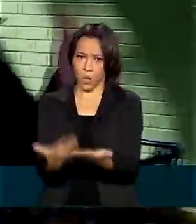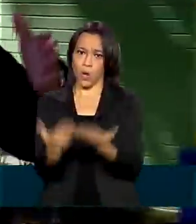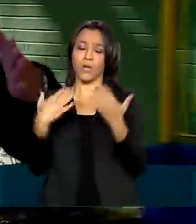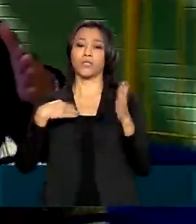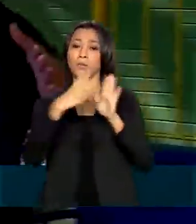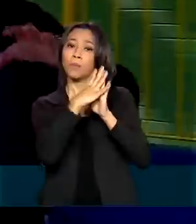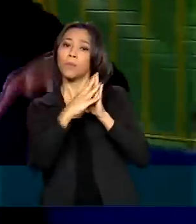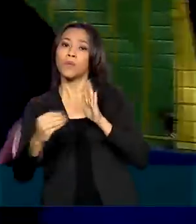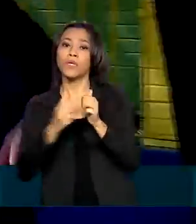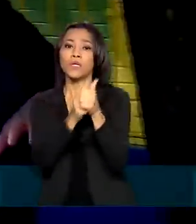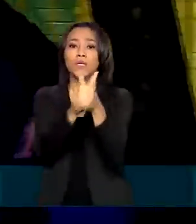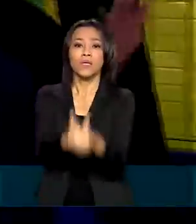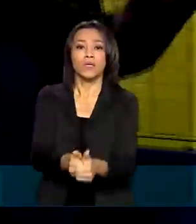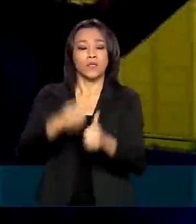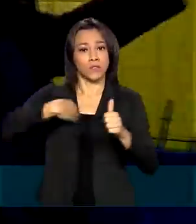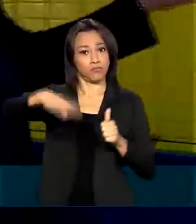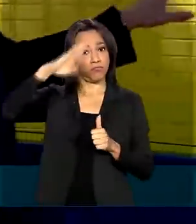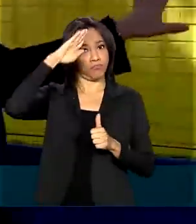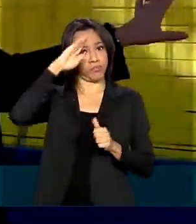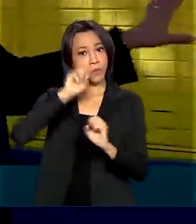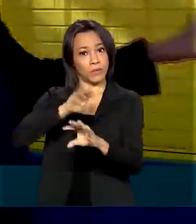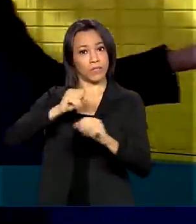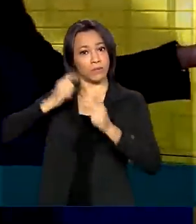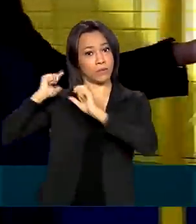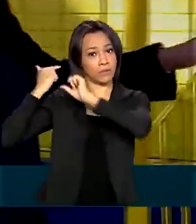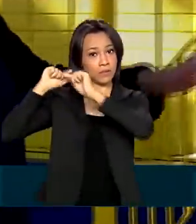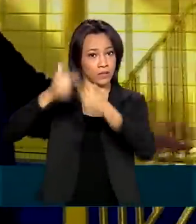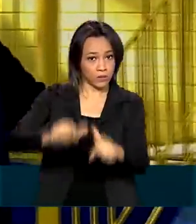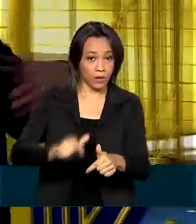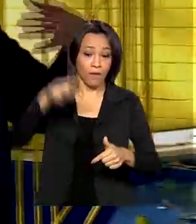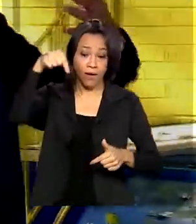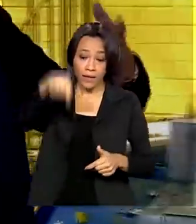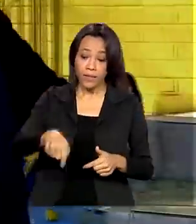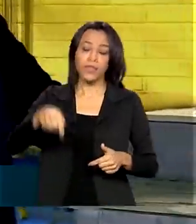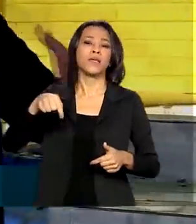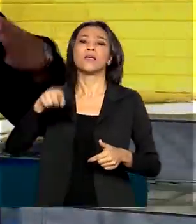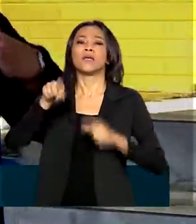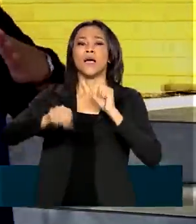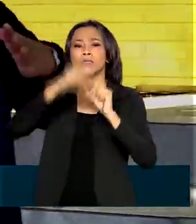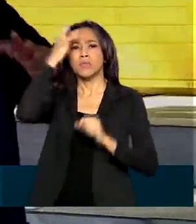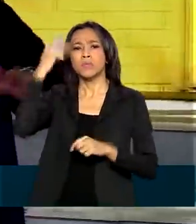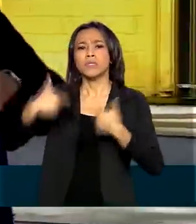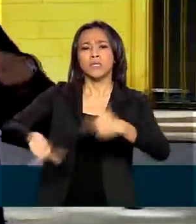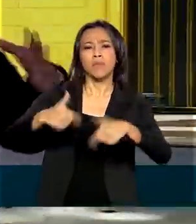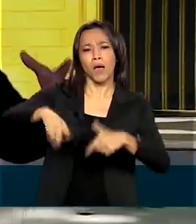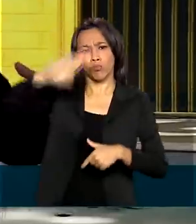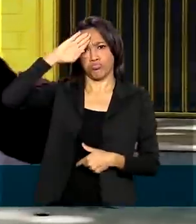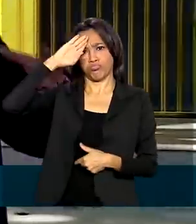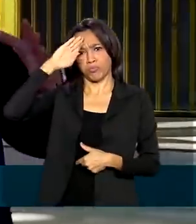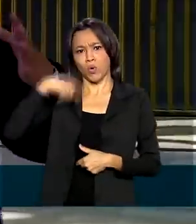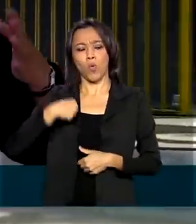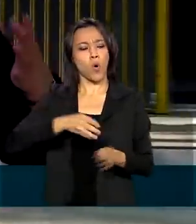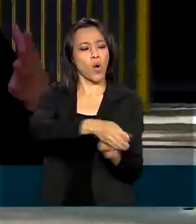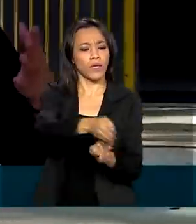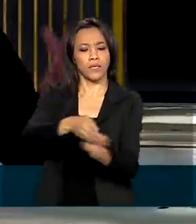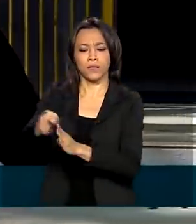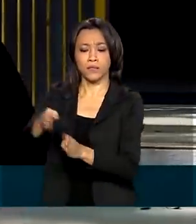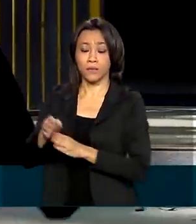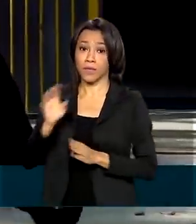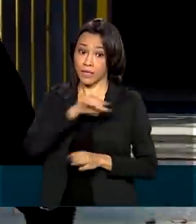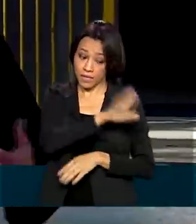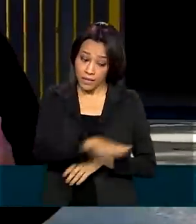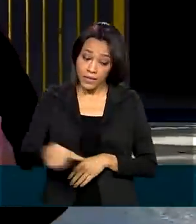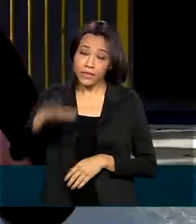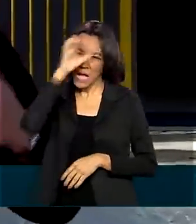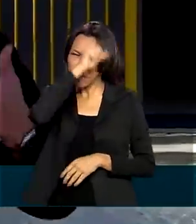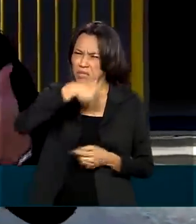militares com a educação tradicional. Aqui dentro, os militares trabalham como instrutores. O objetivo é que cada criança aprenda mais do que